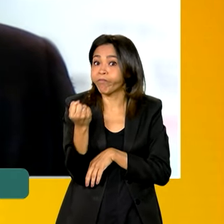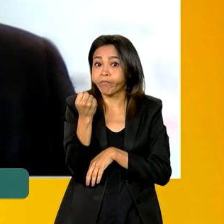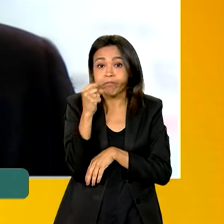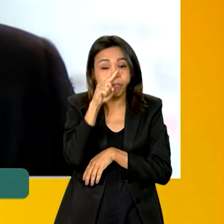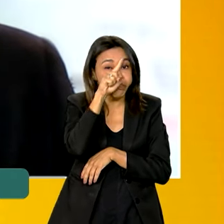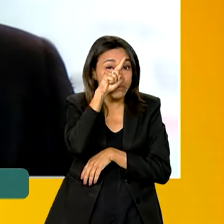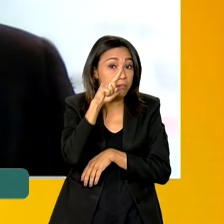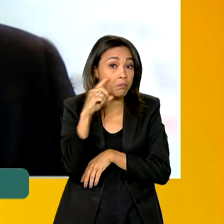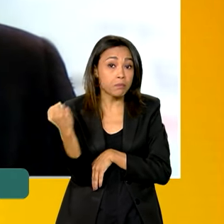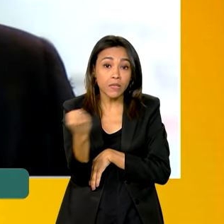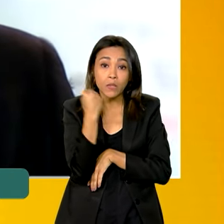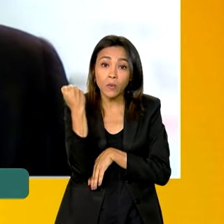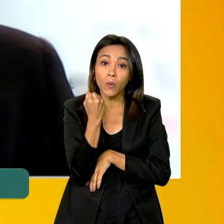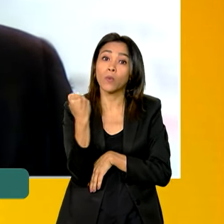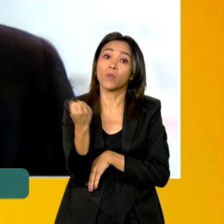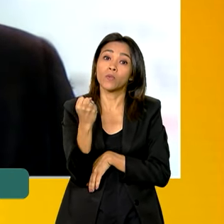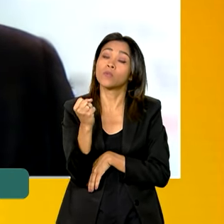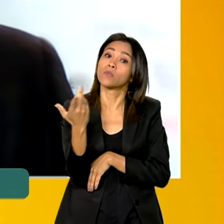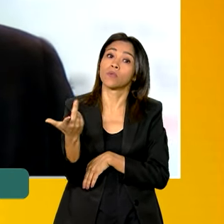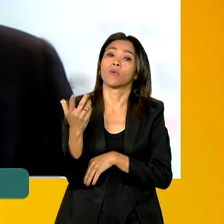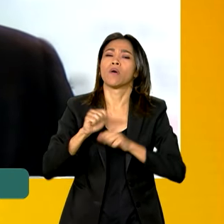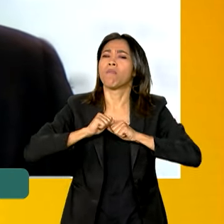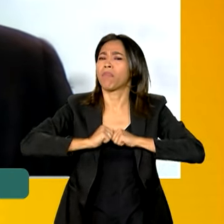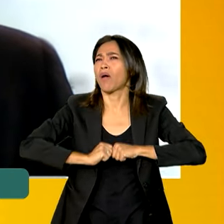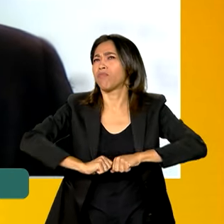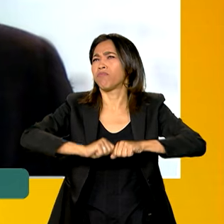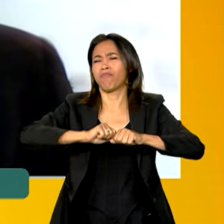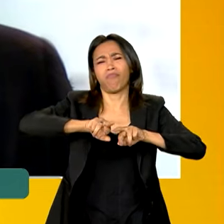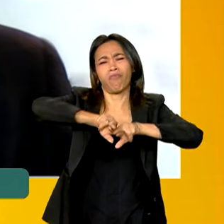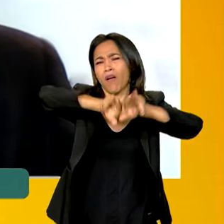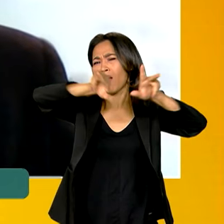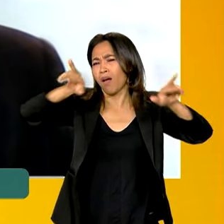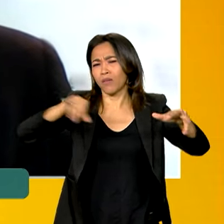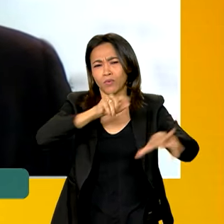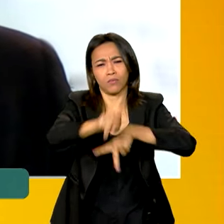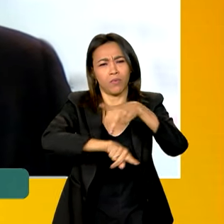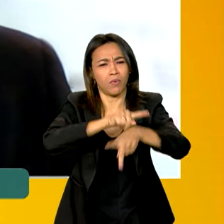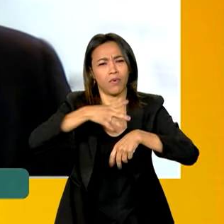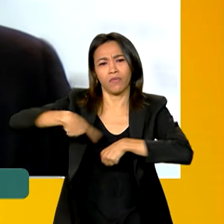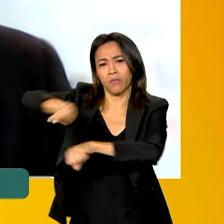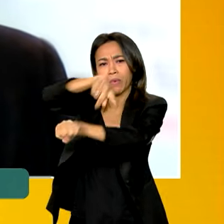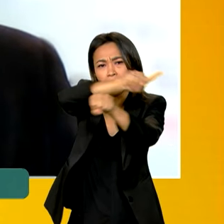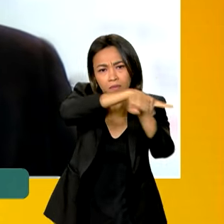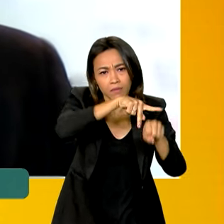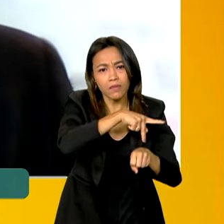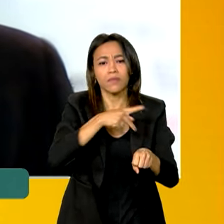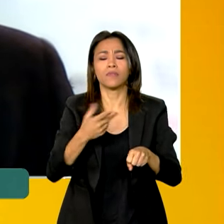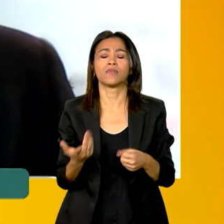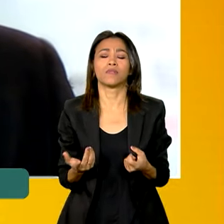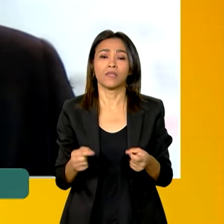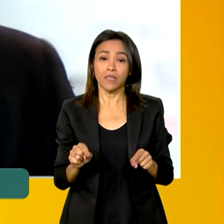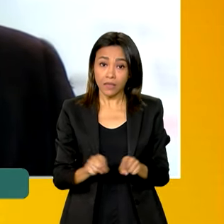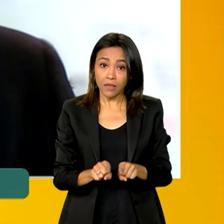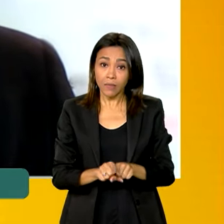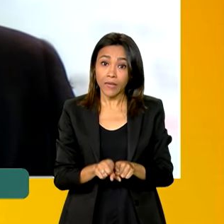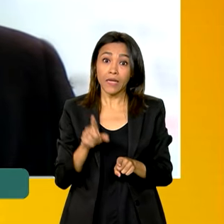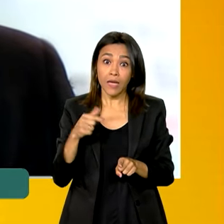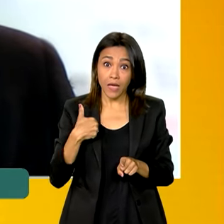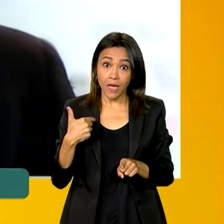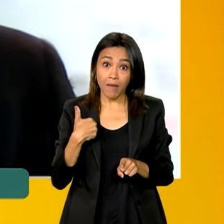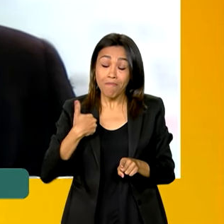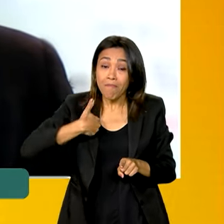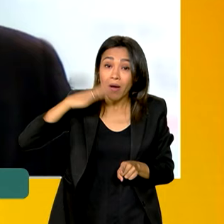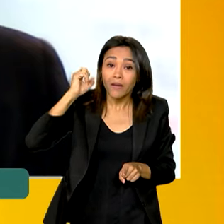perigoso para o bem-estar das populações, dos países, e, de certa maneira, tornando mais